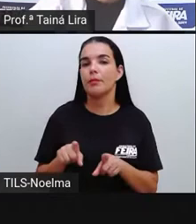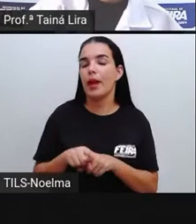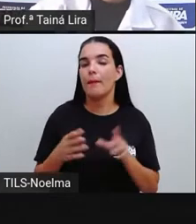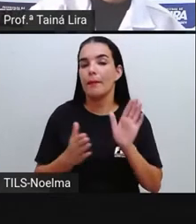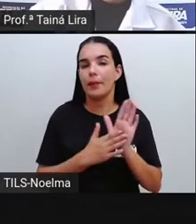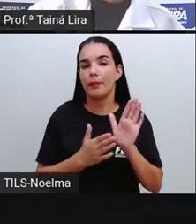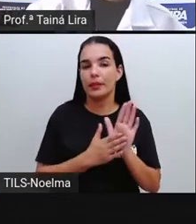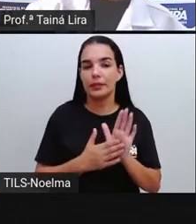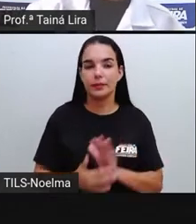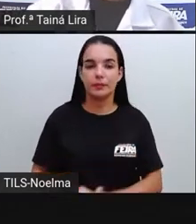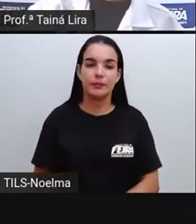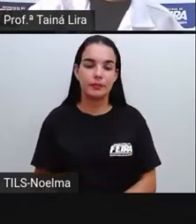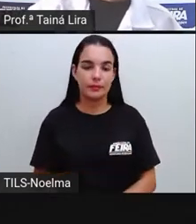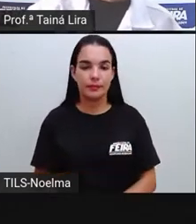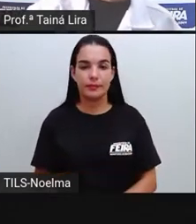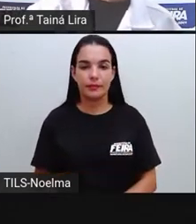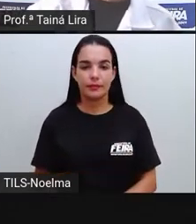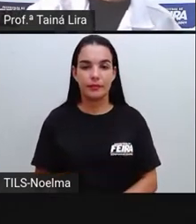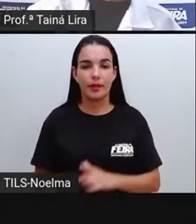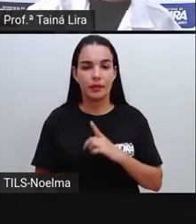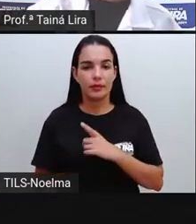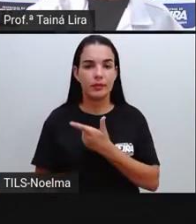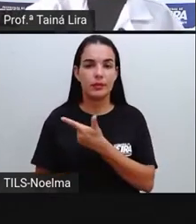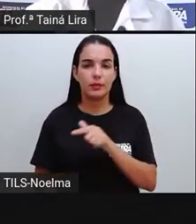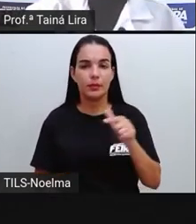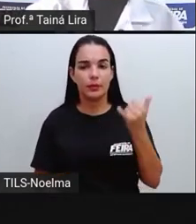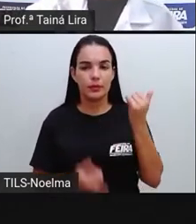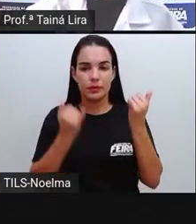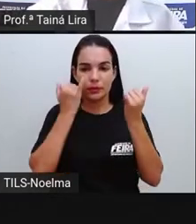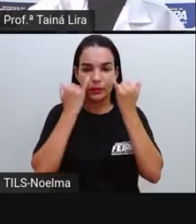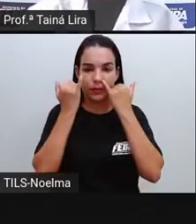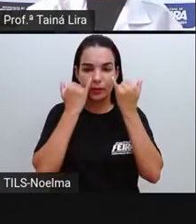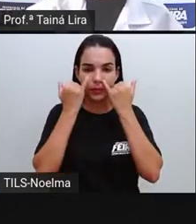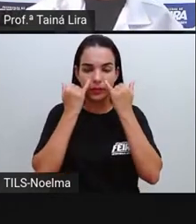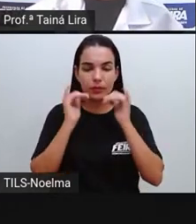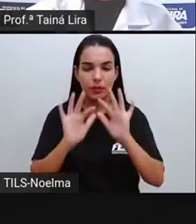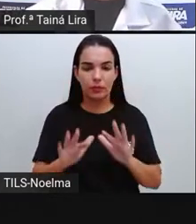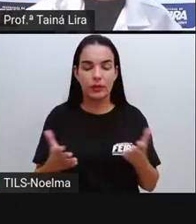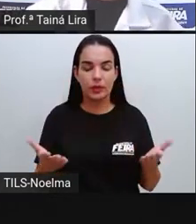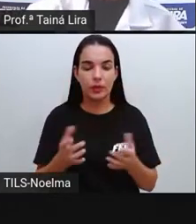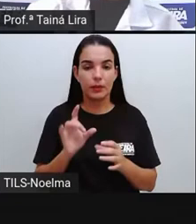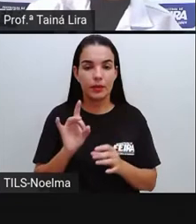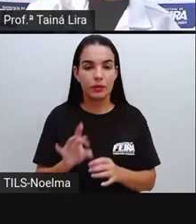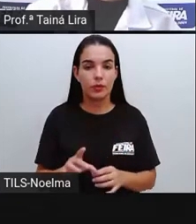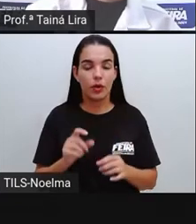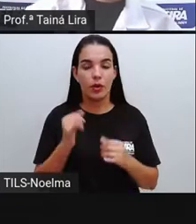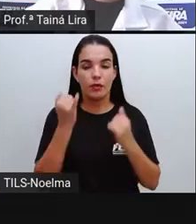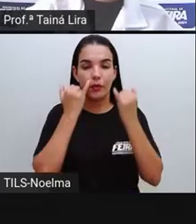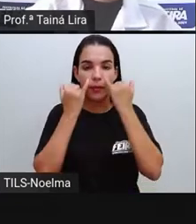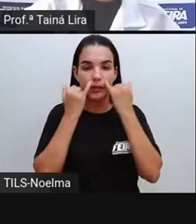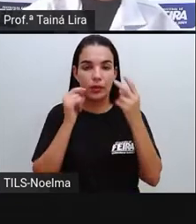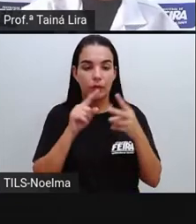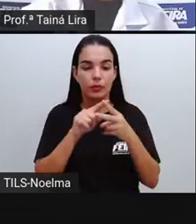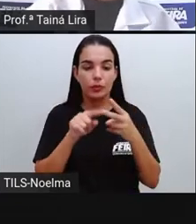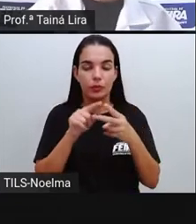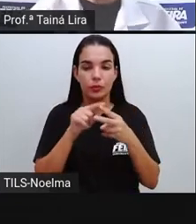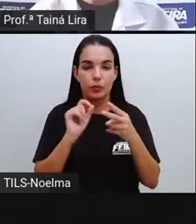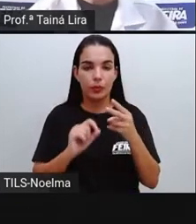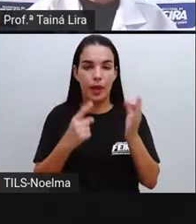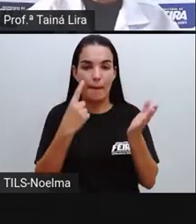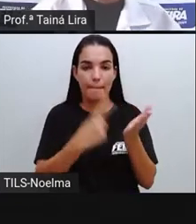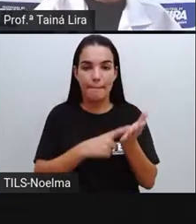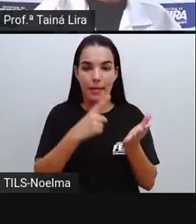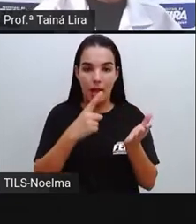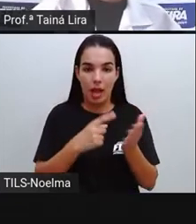tá? Temos outras informações aí? Temos, mas a gente vai explorar essas informações. Vamos ver primeiro, né?